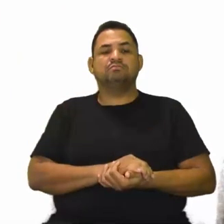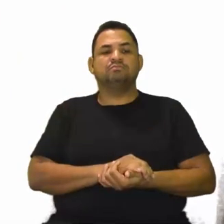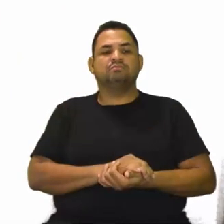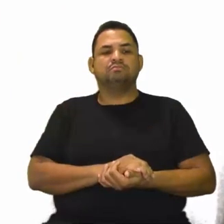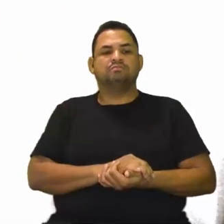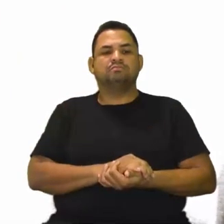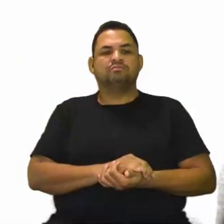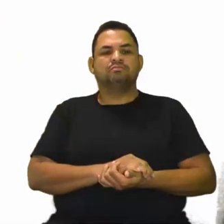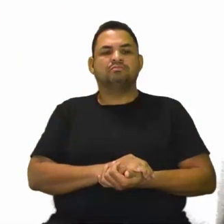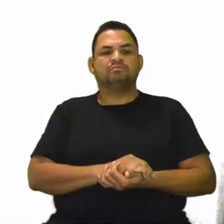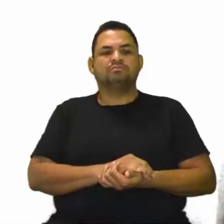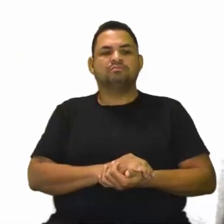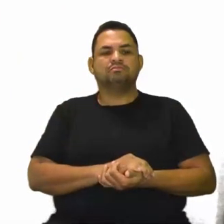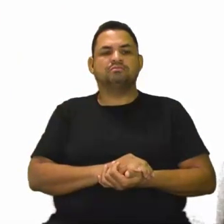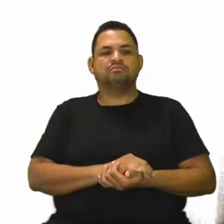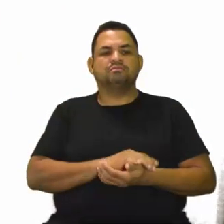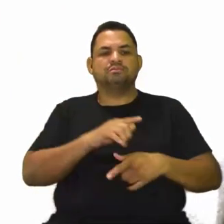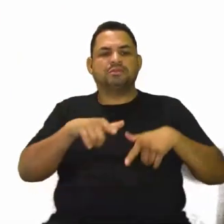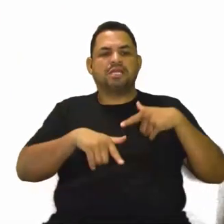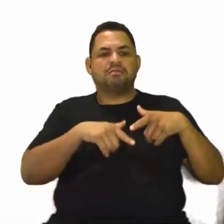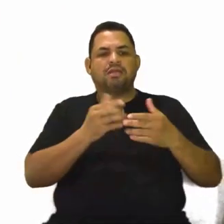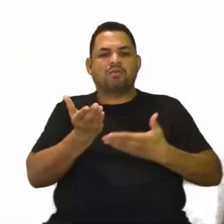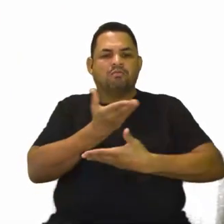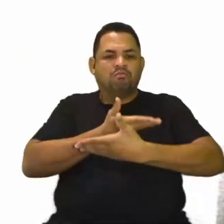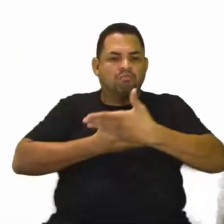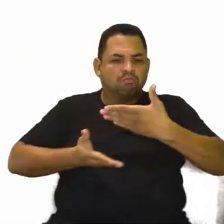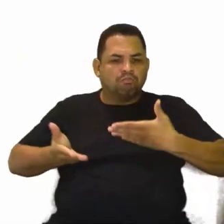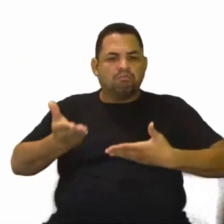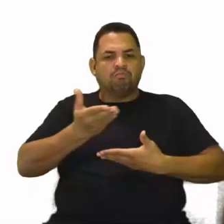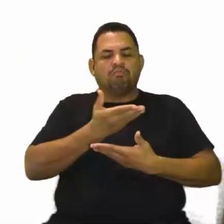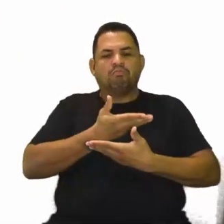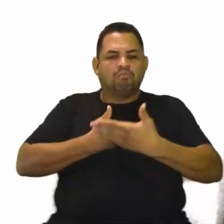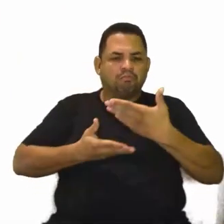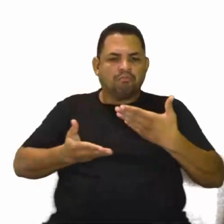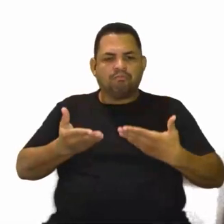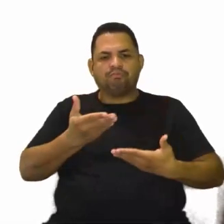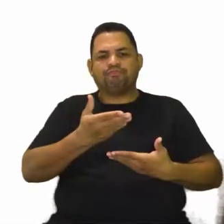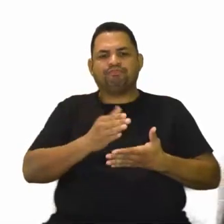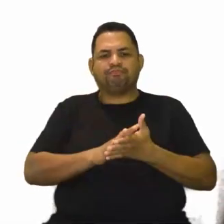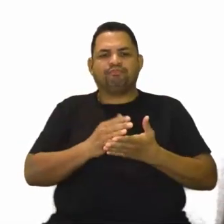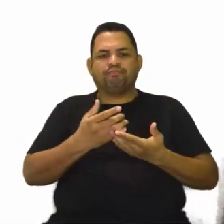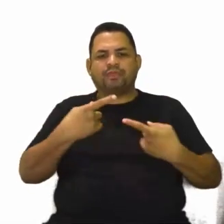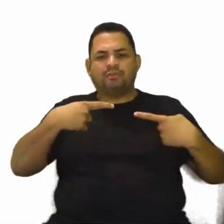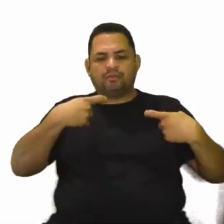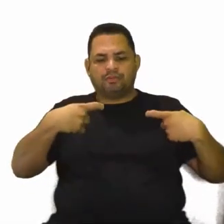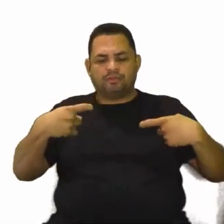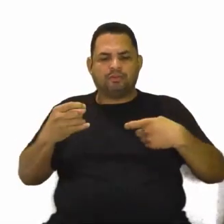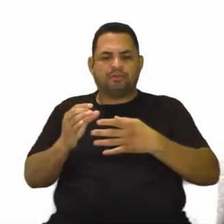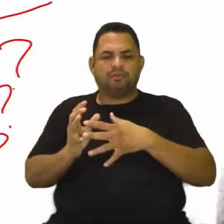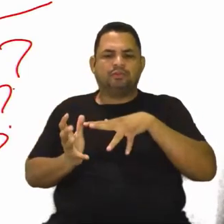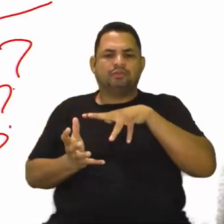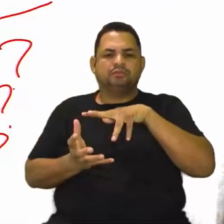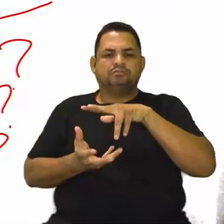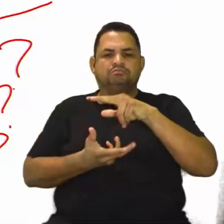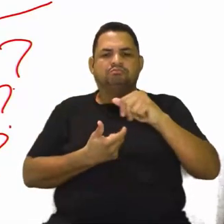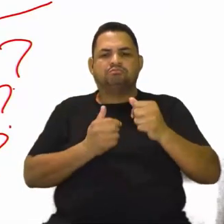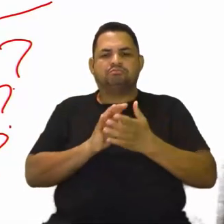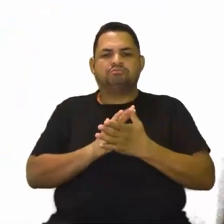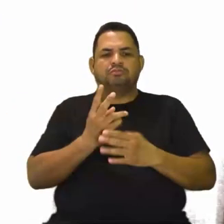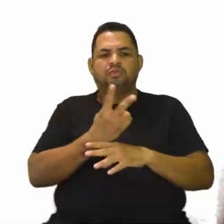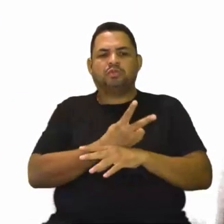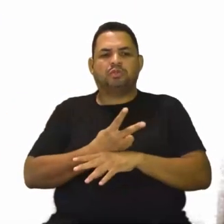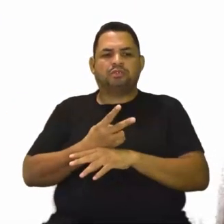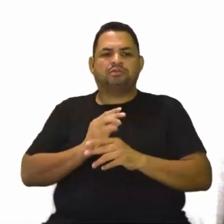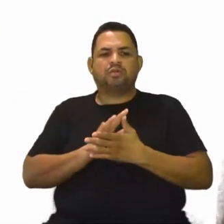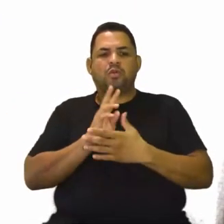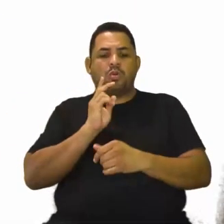agir como mediadora nos conflitos internacionais, procurando preservar a paz mundial.